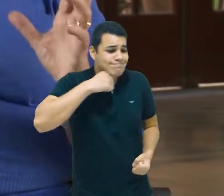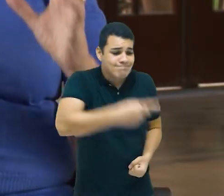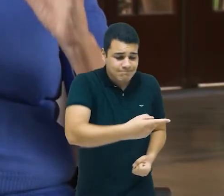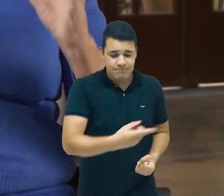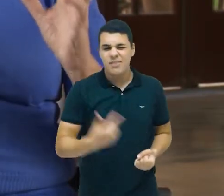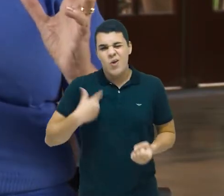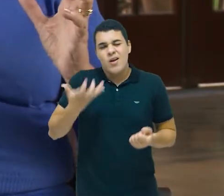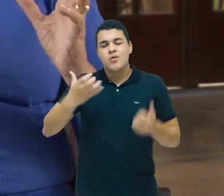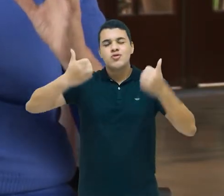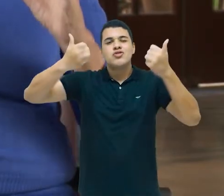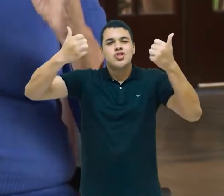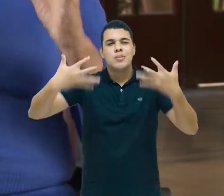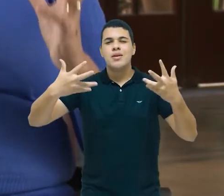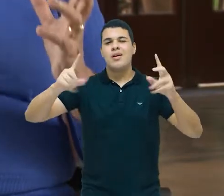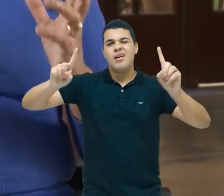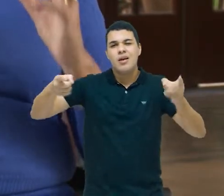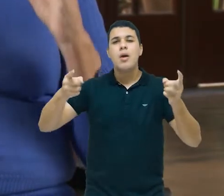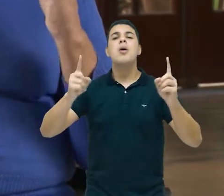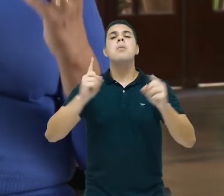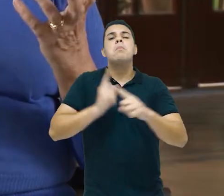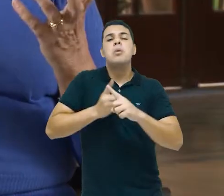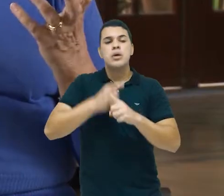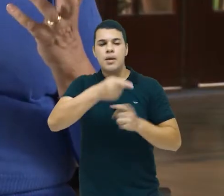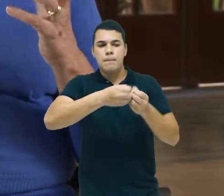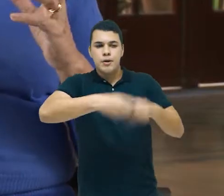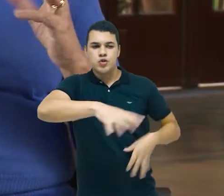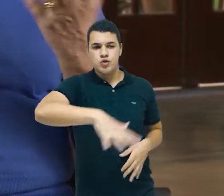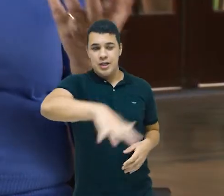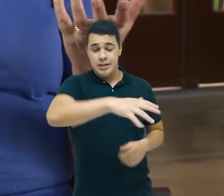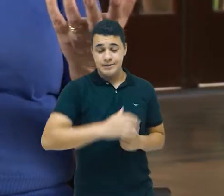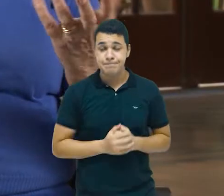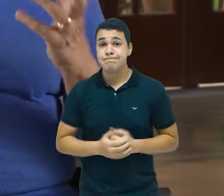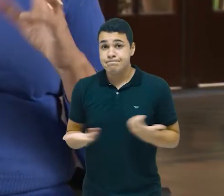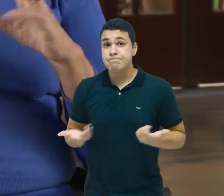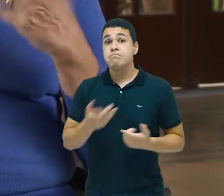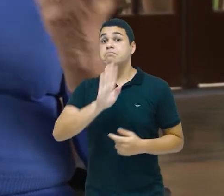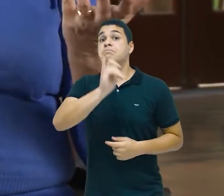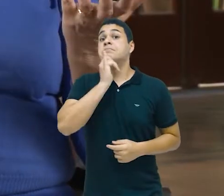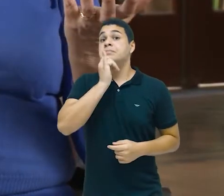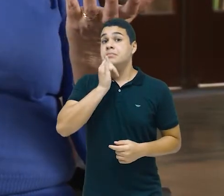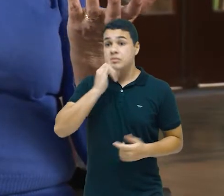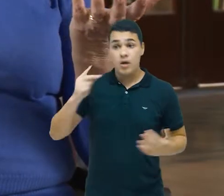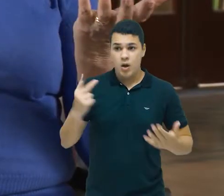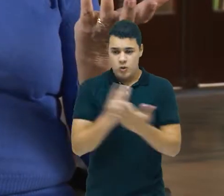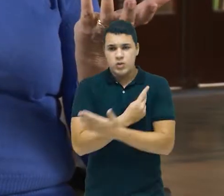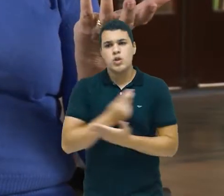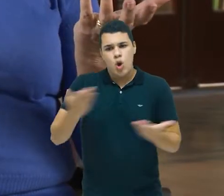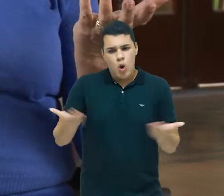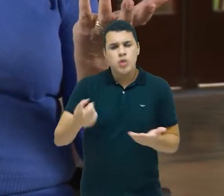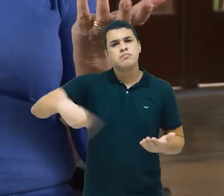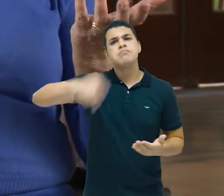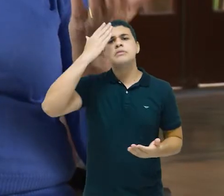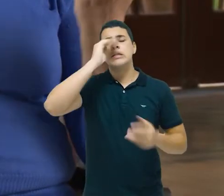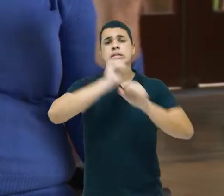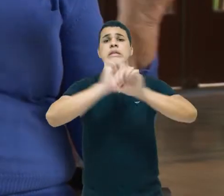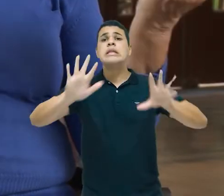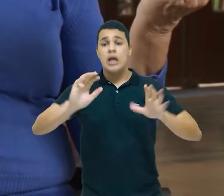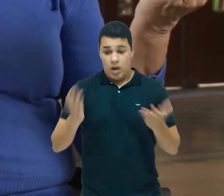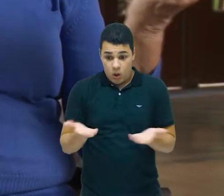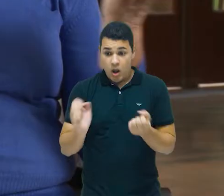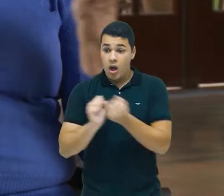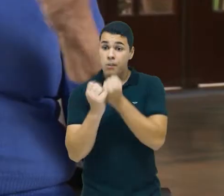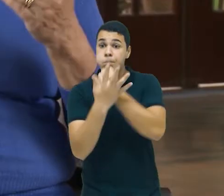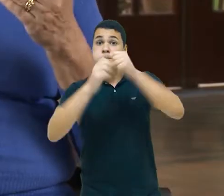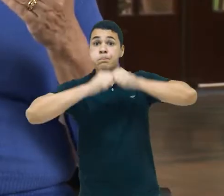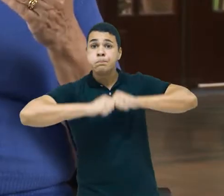por que prejudica. Porque, na realidade, por exemplo, é muito claro hoje em relação ao Covid, se a gente